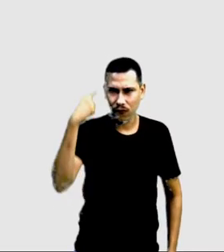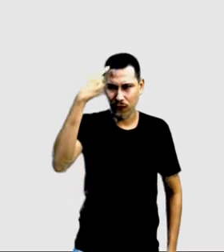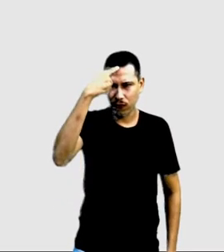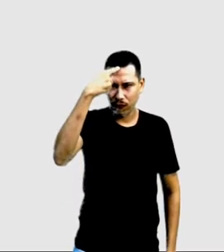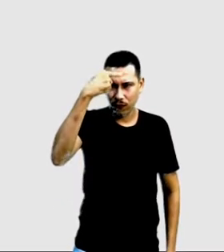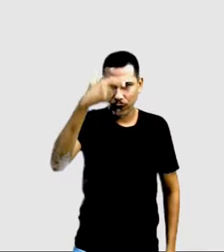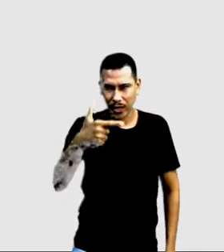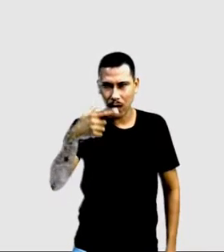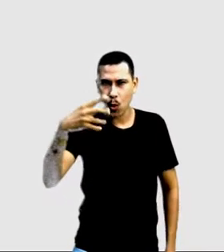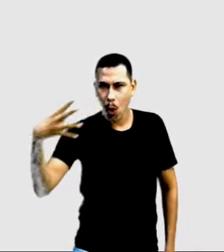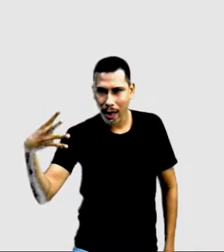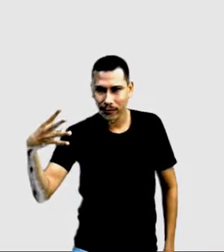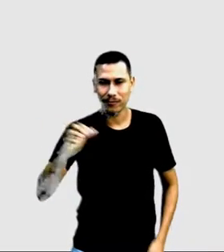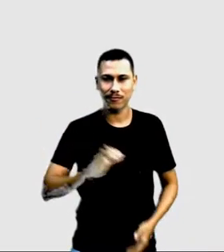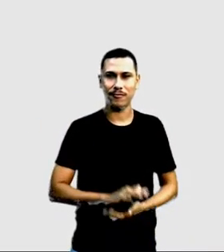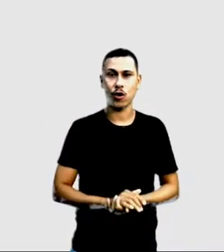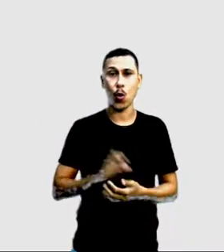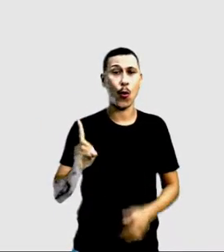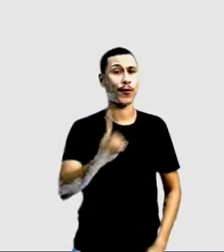Um dia.